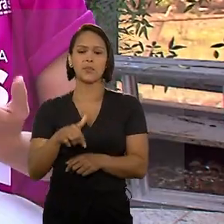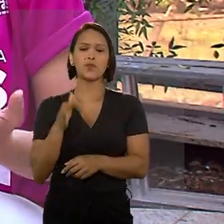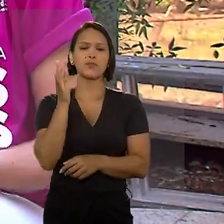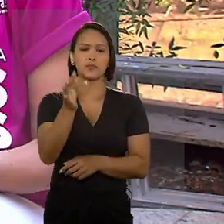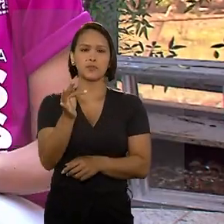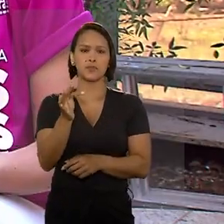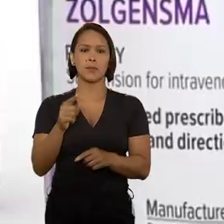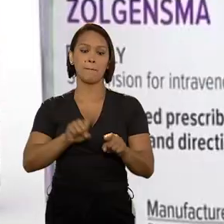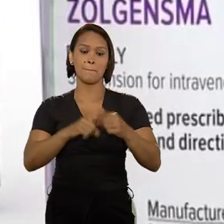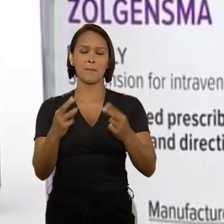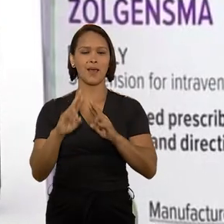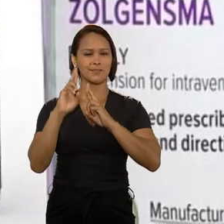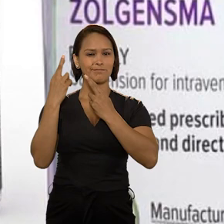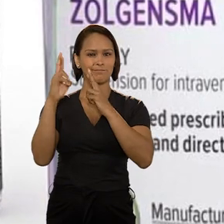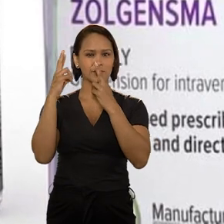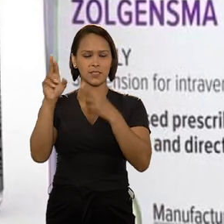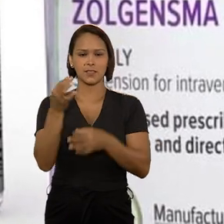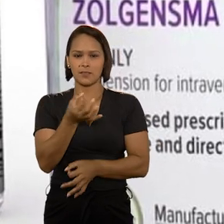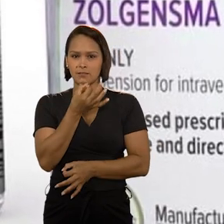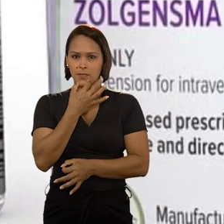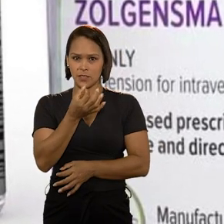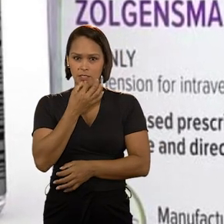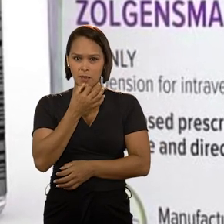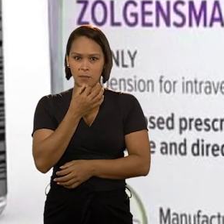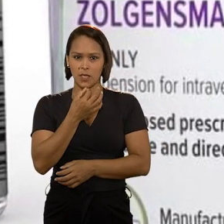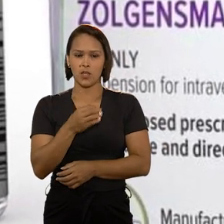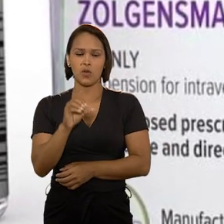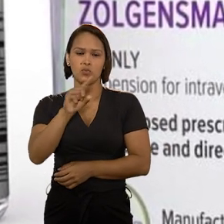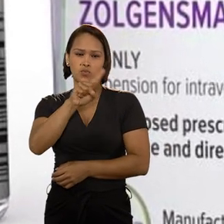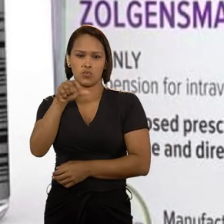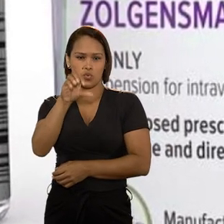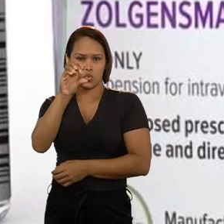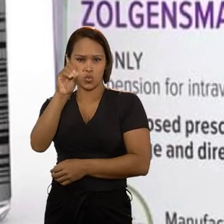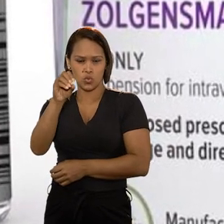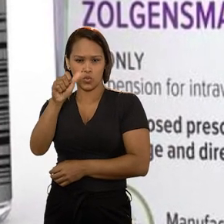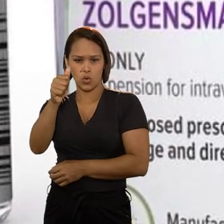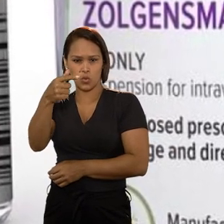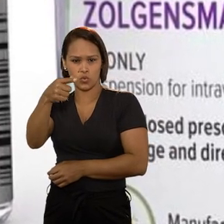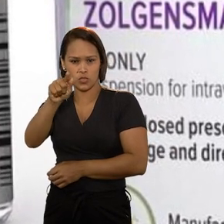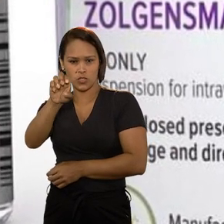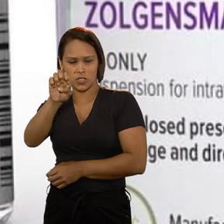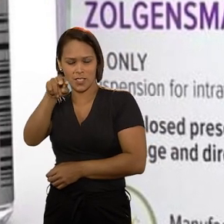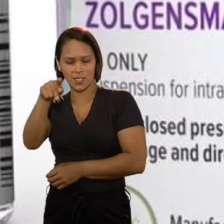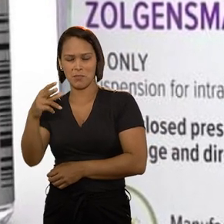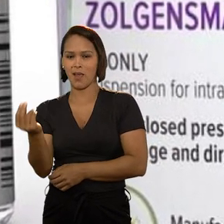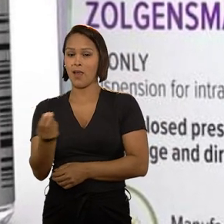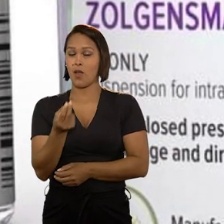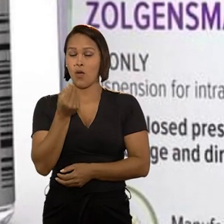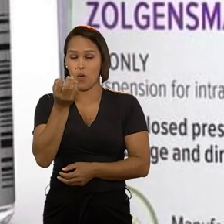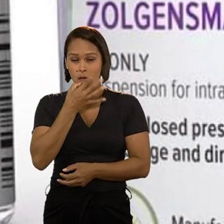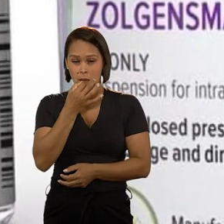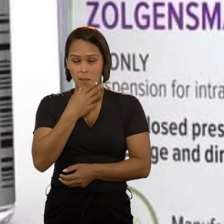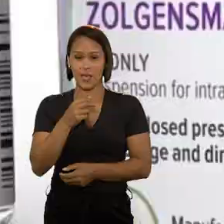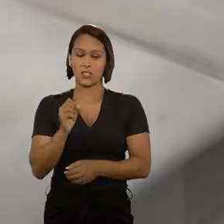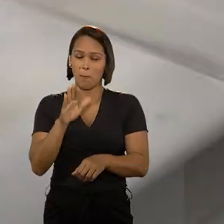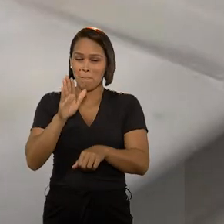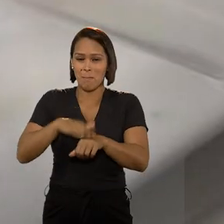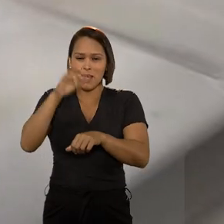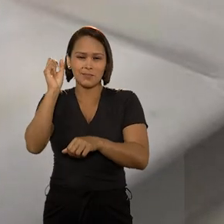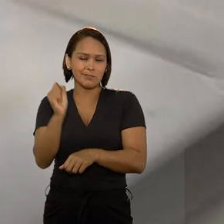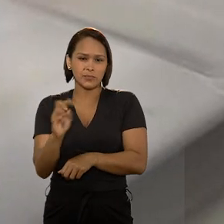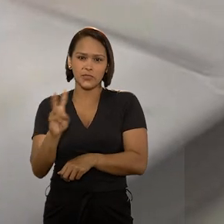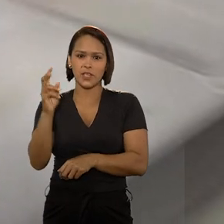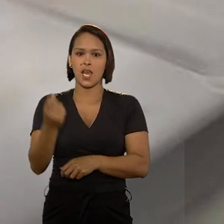as sequelas que ficam. Mas a esperança está num medicamento, o Zolgensma, conhecido como o mais caro remédio do mundo.